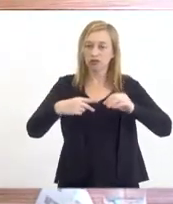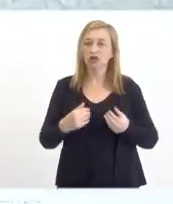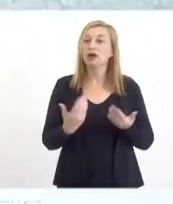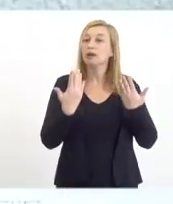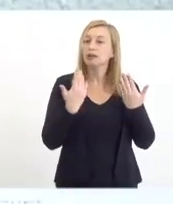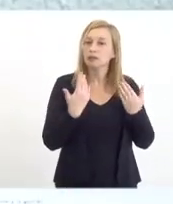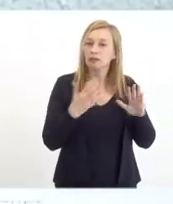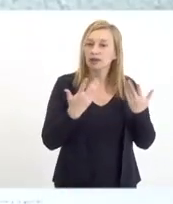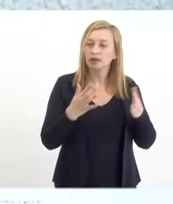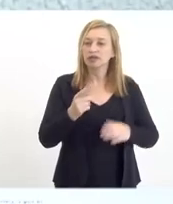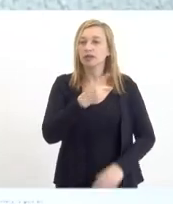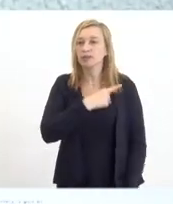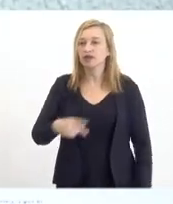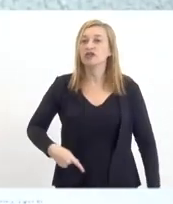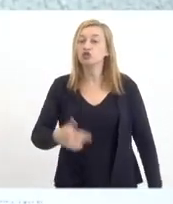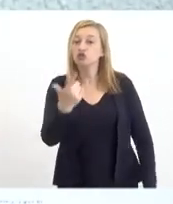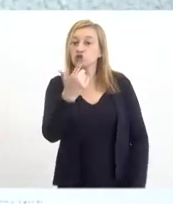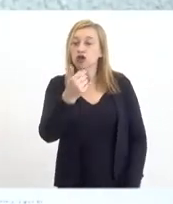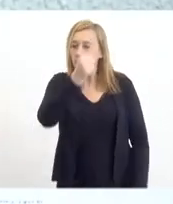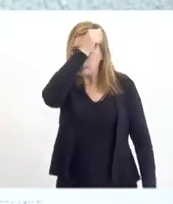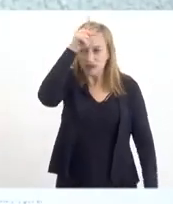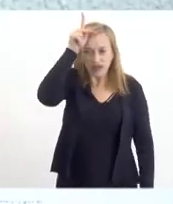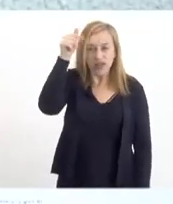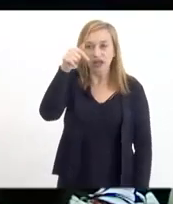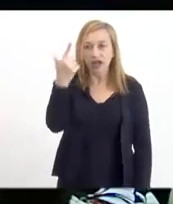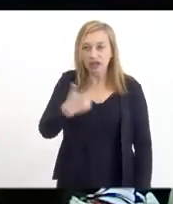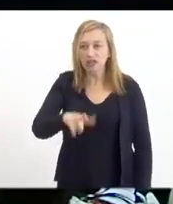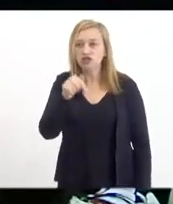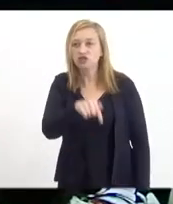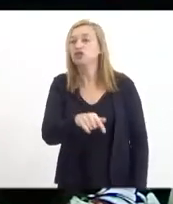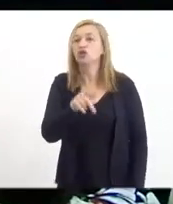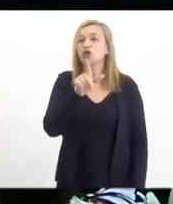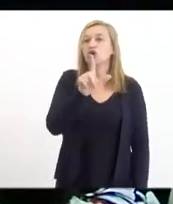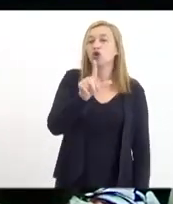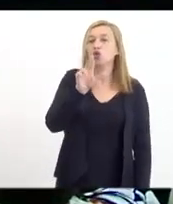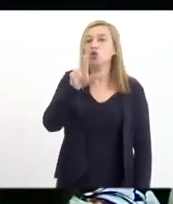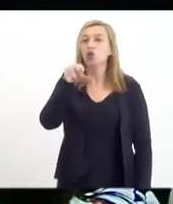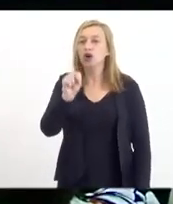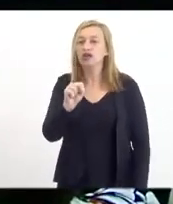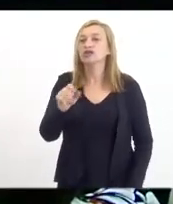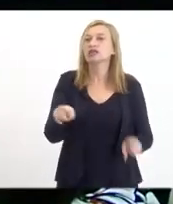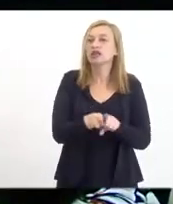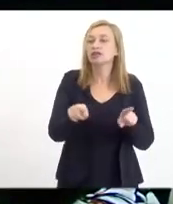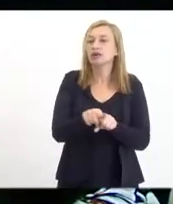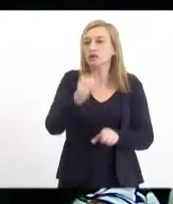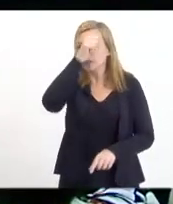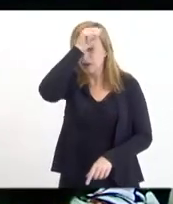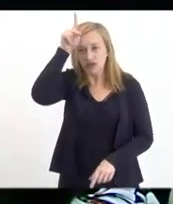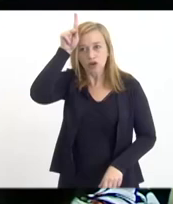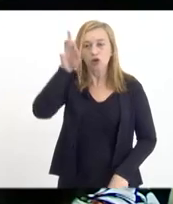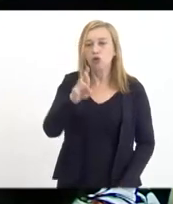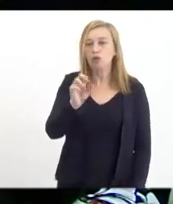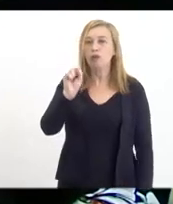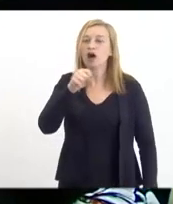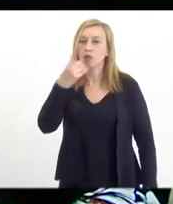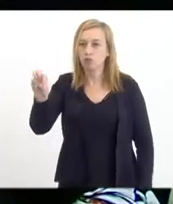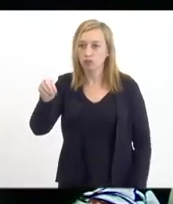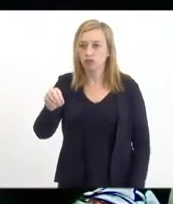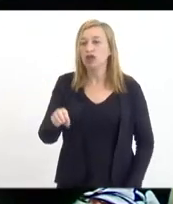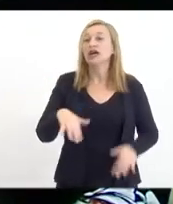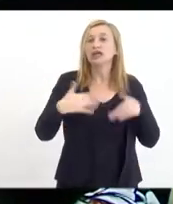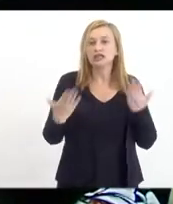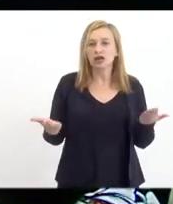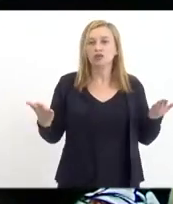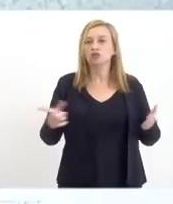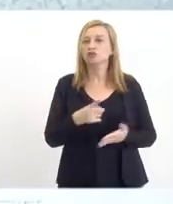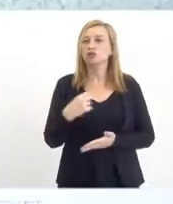saudar os nossos prefeitos mais uma vez aqui, professor Lucas e o nosso prefeito Rubão. Então, nós